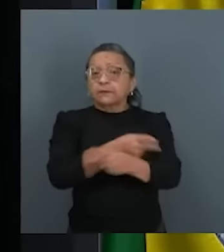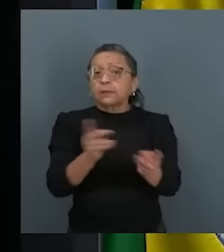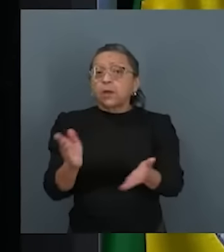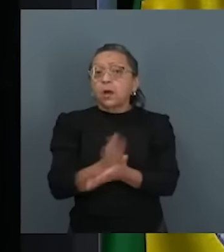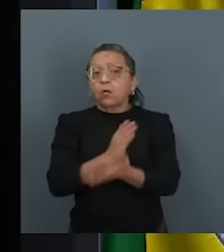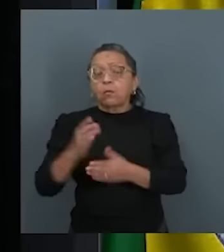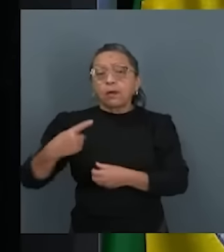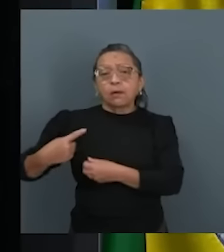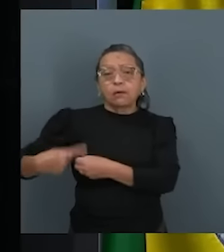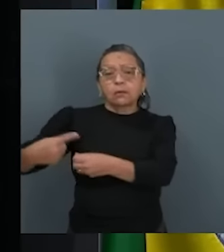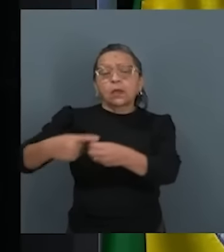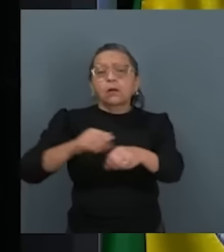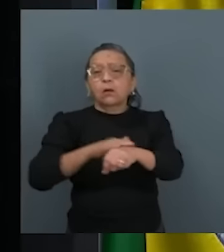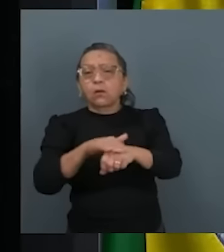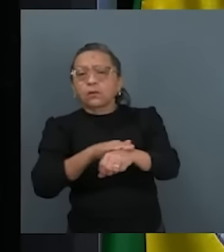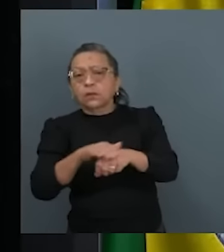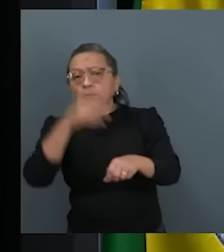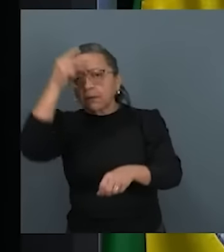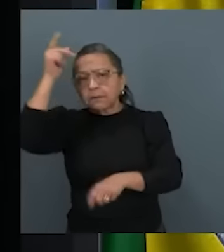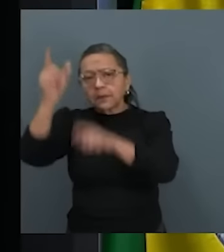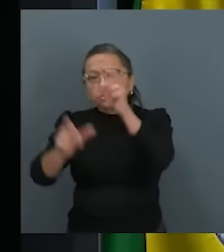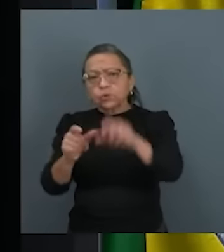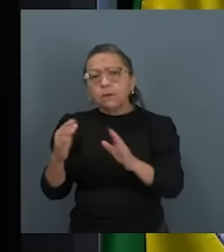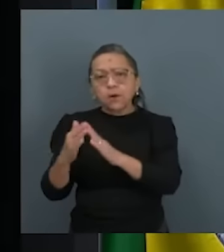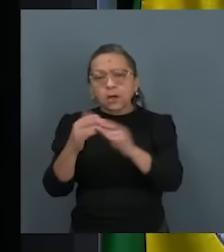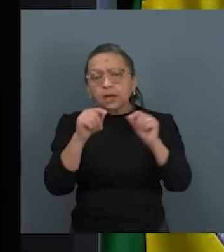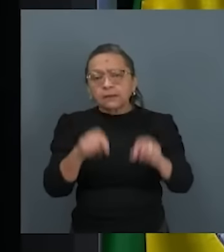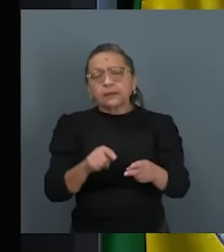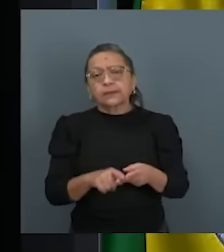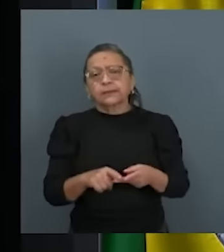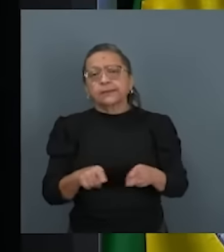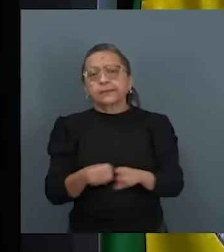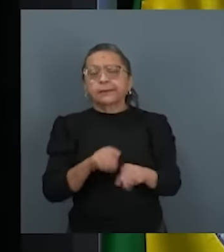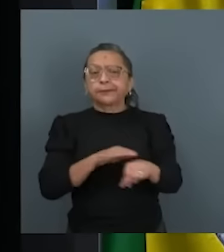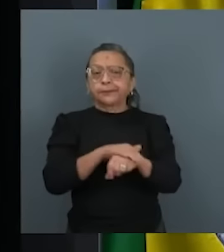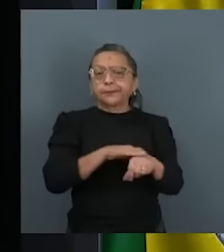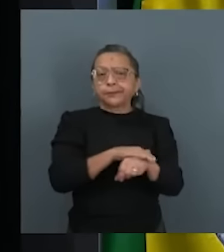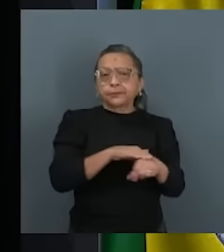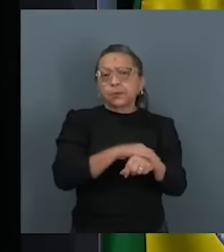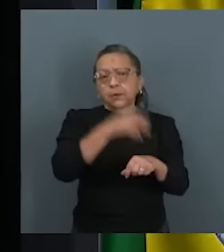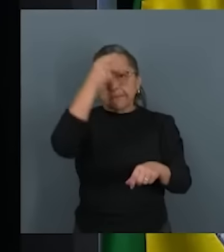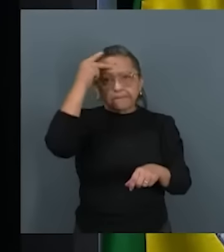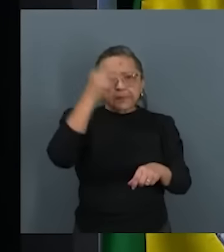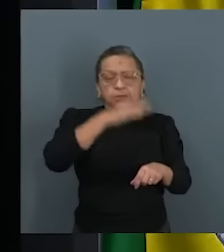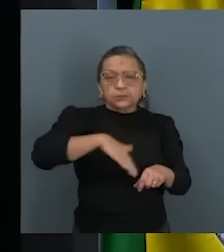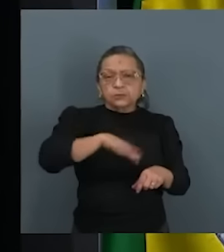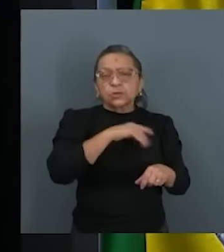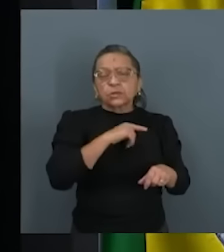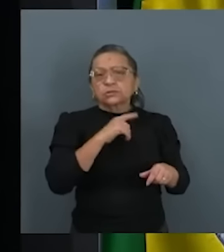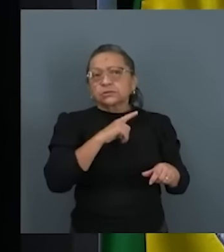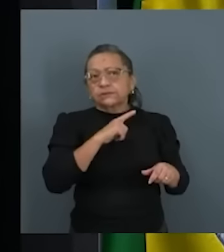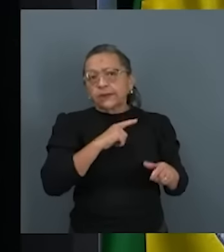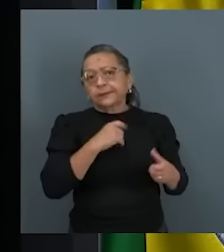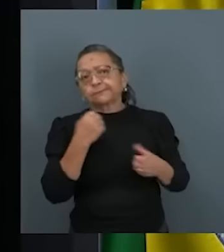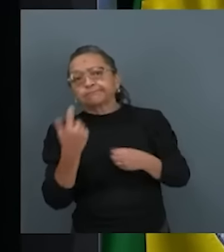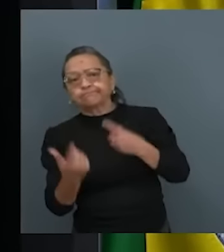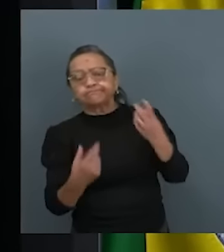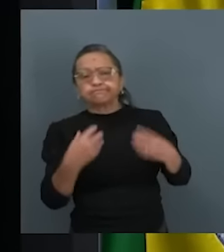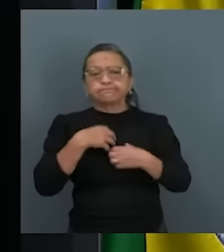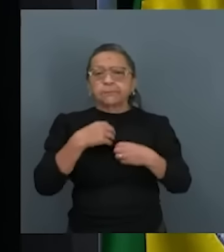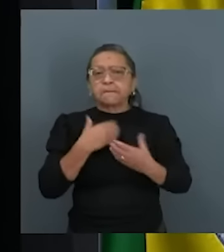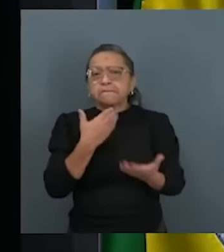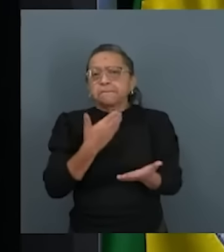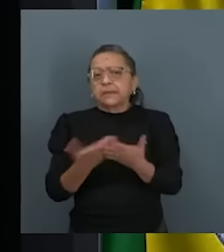cidades, conversamos com produtores da região, conversamos com pessoas que tiveram, de alguma forma, alguma